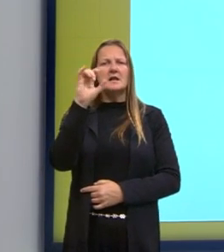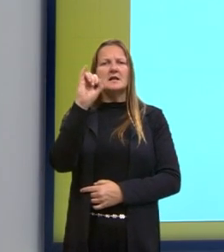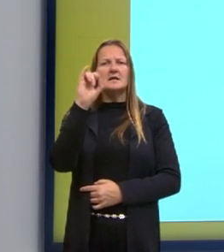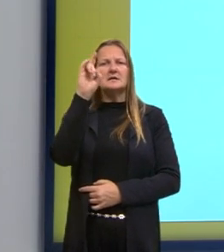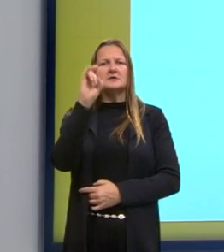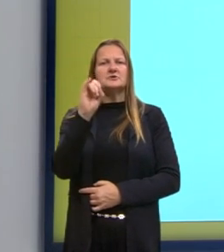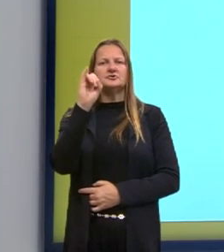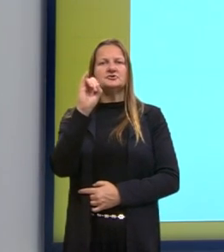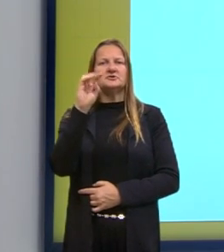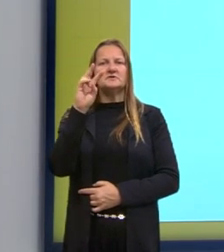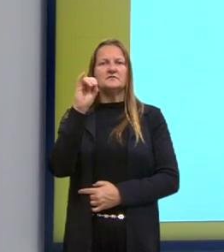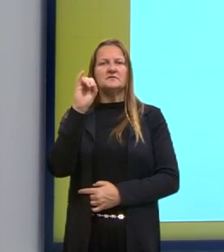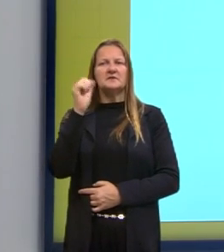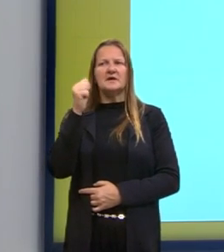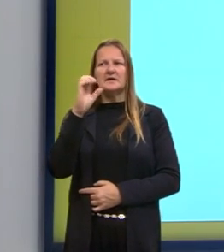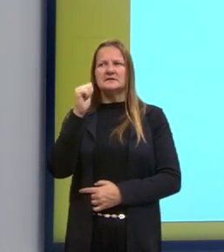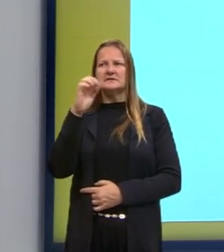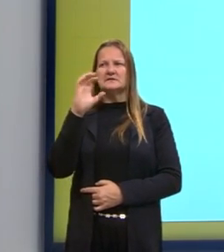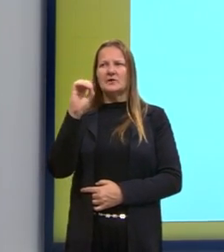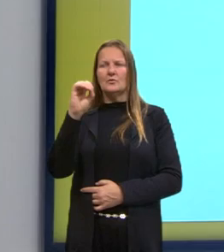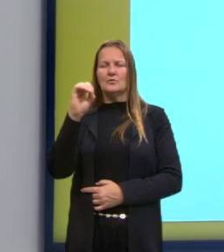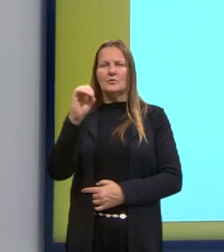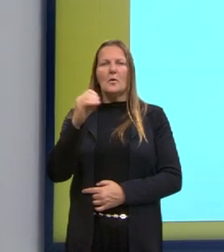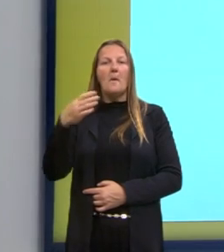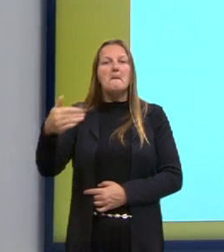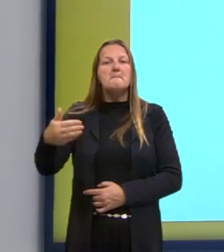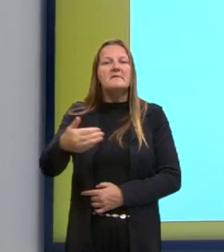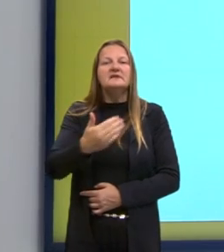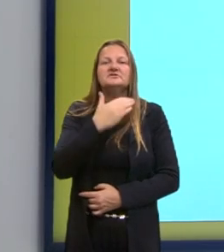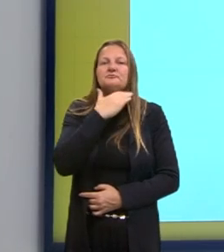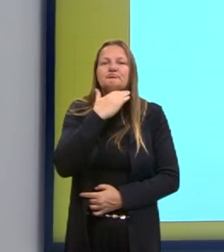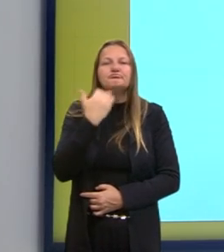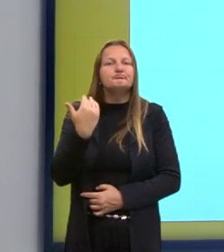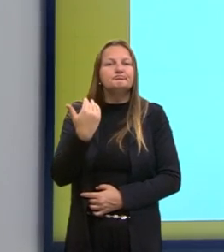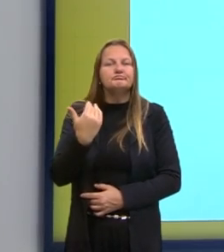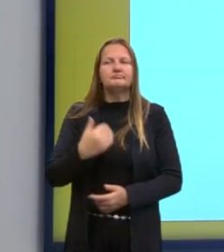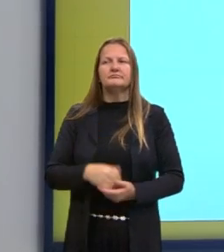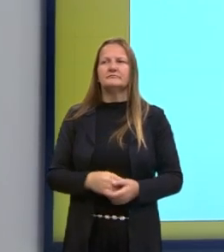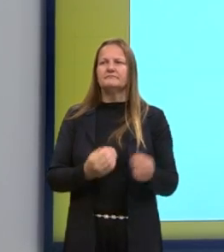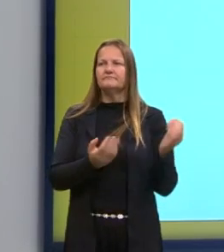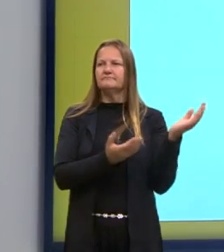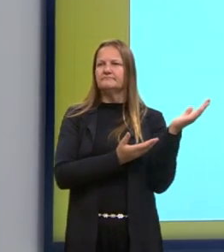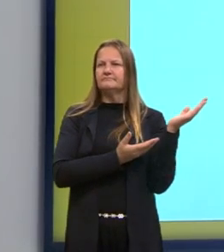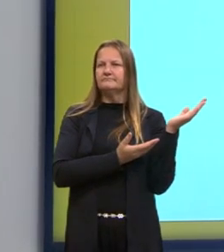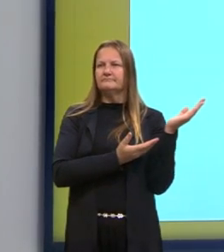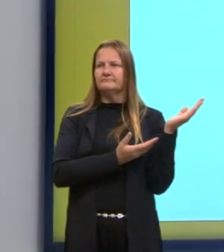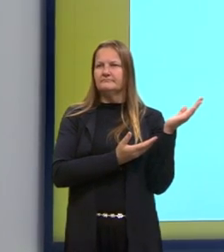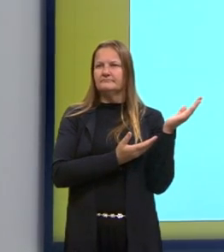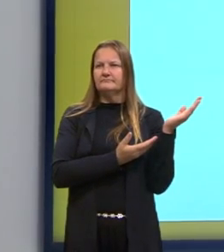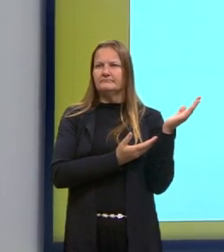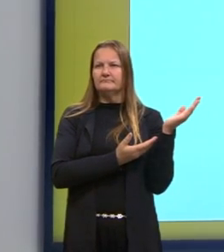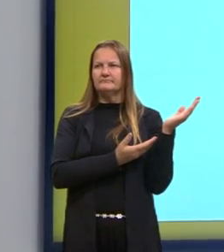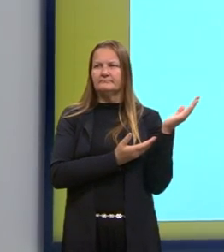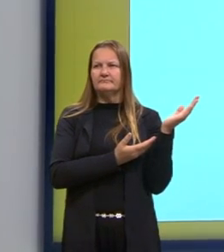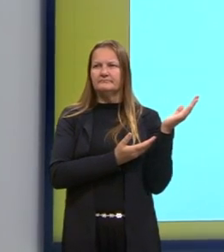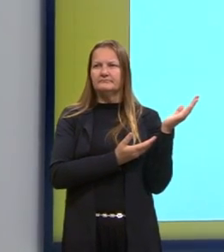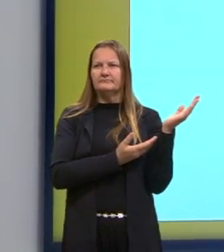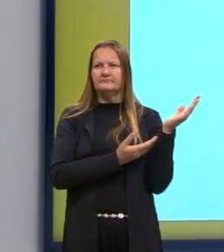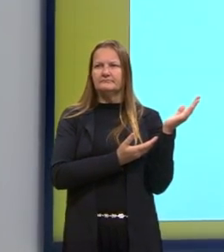ver na imagem aqui um exemplo de listiviação, né? E aqui nessa imagem, aqui um exemplo, então, de eutrofização.